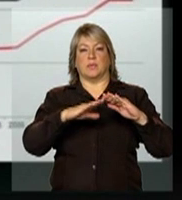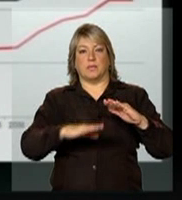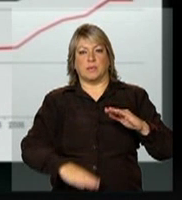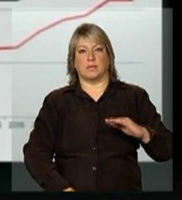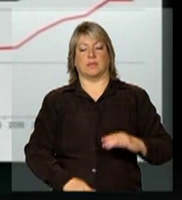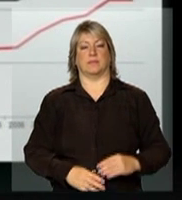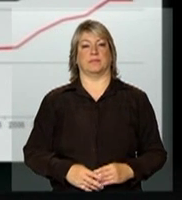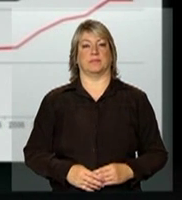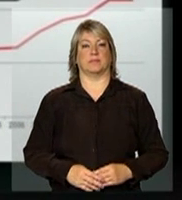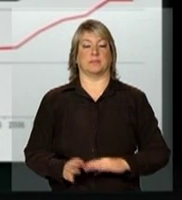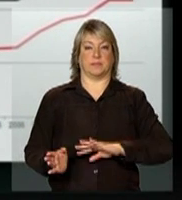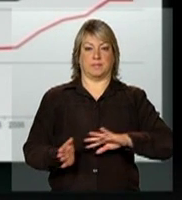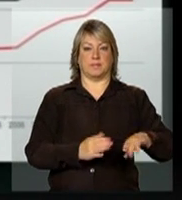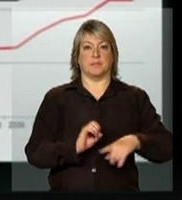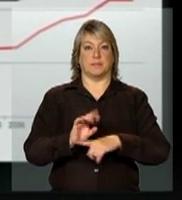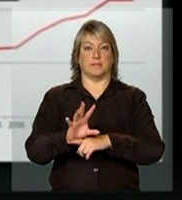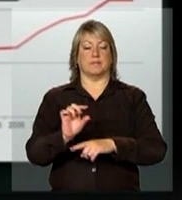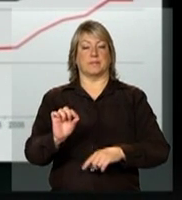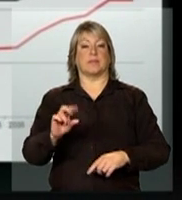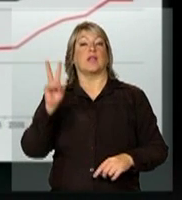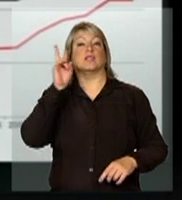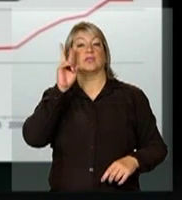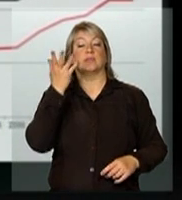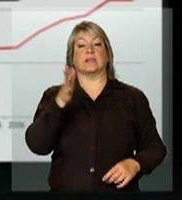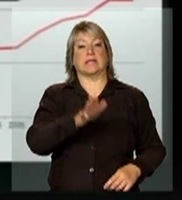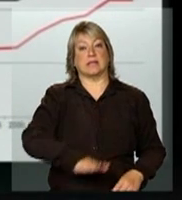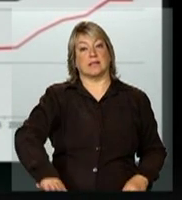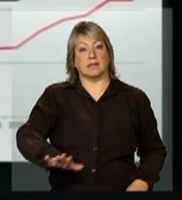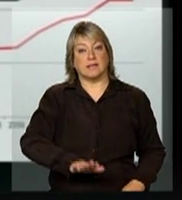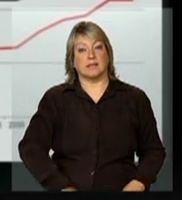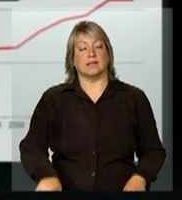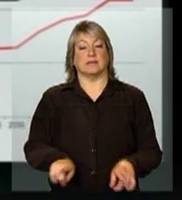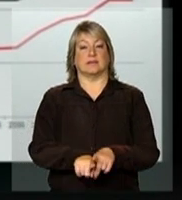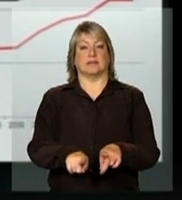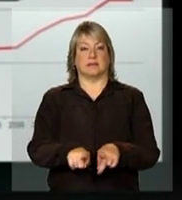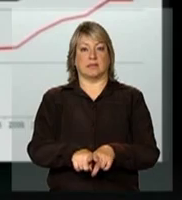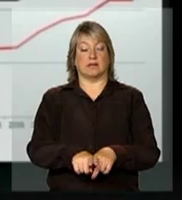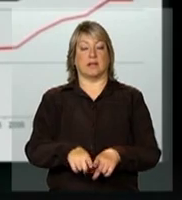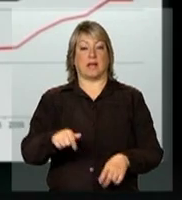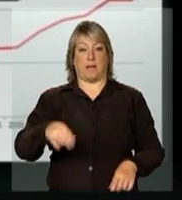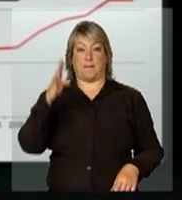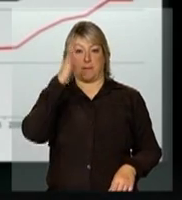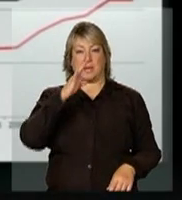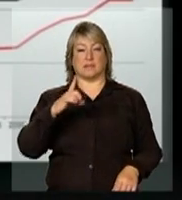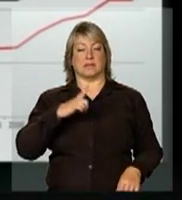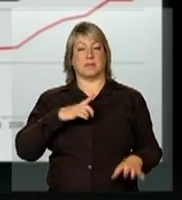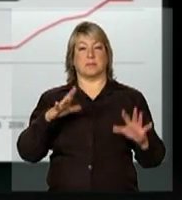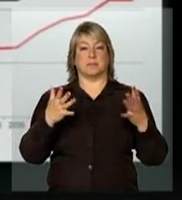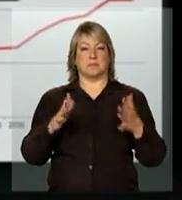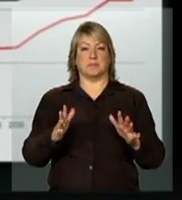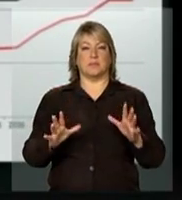próximo. Em relação a crianças elegíveis, diria que o Brasil hoje tem uma cobertura de aproximadamente